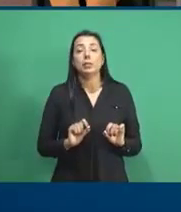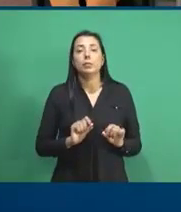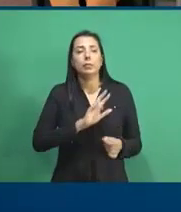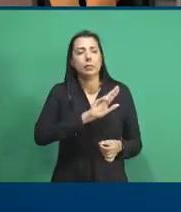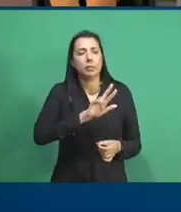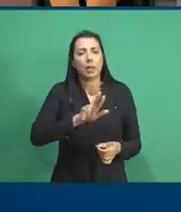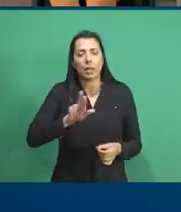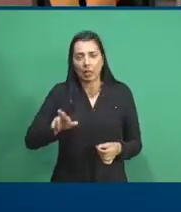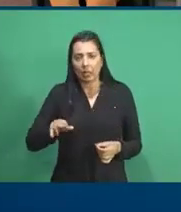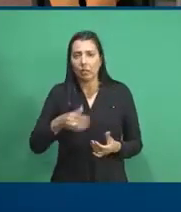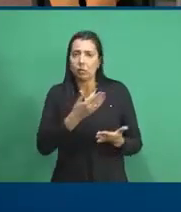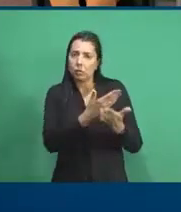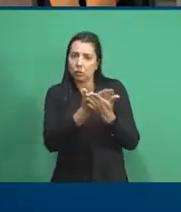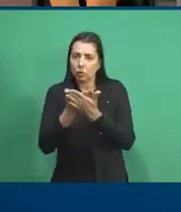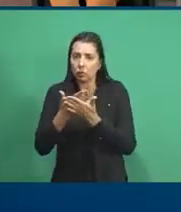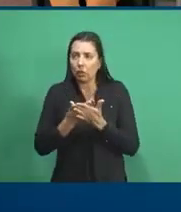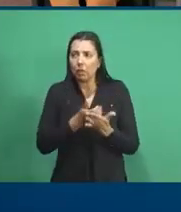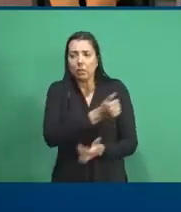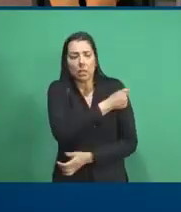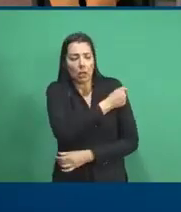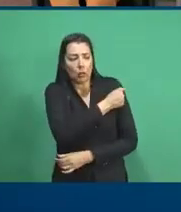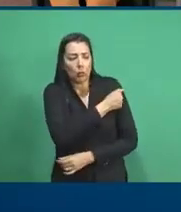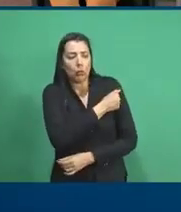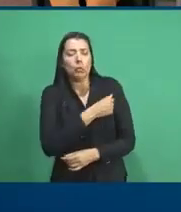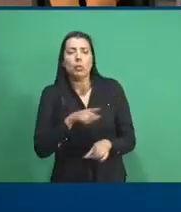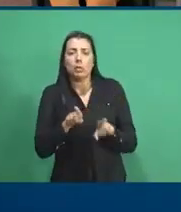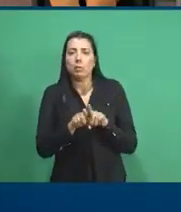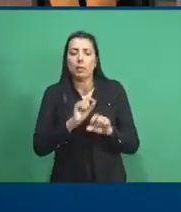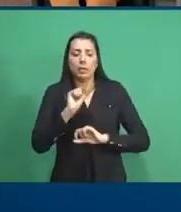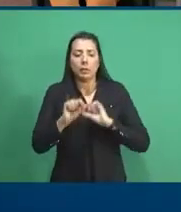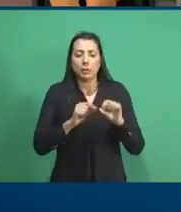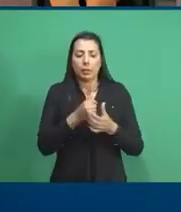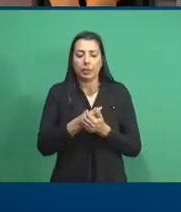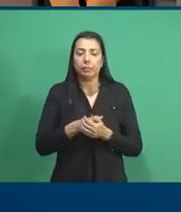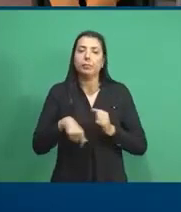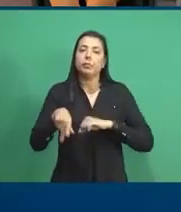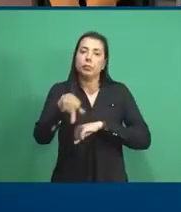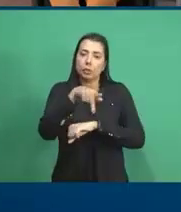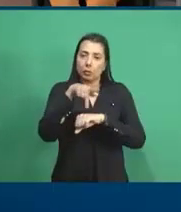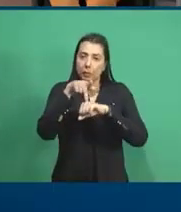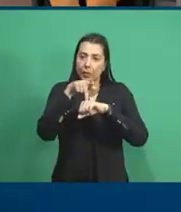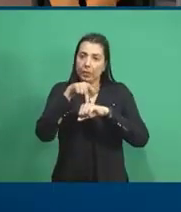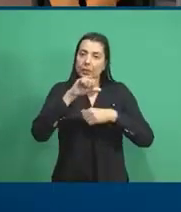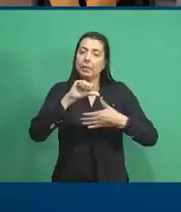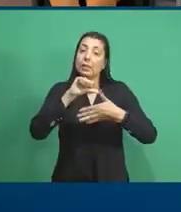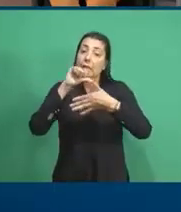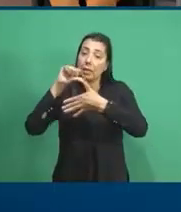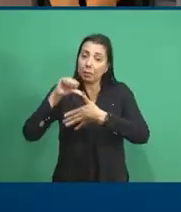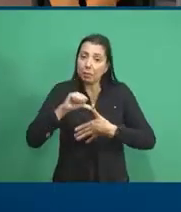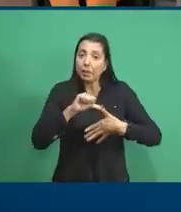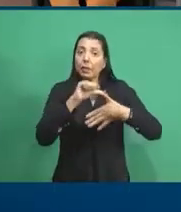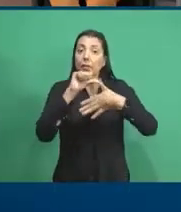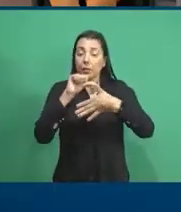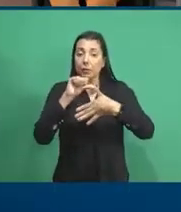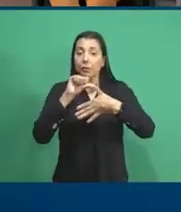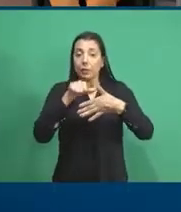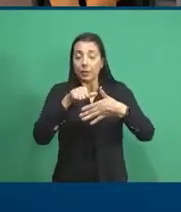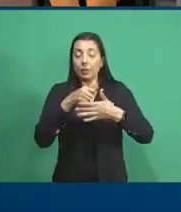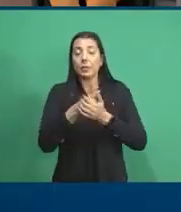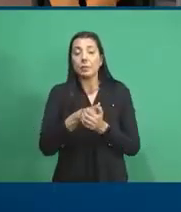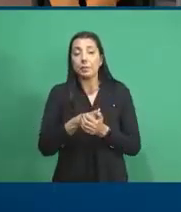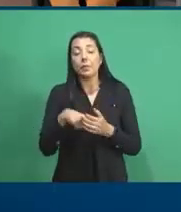estudantes, eles vêm também de países da América do Sul, de